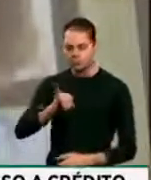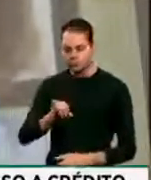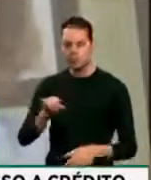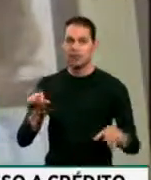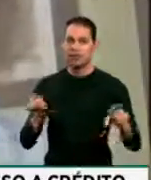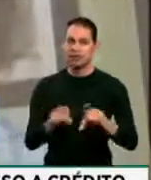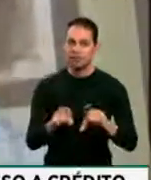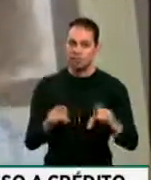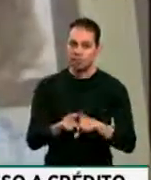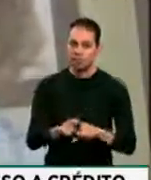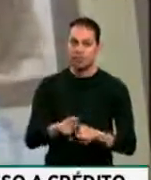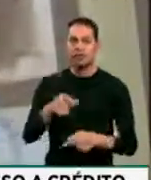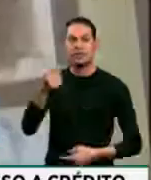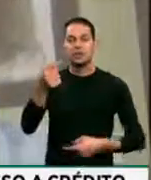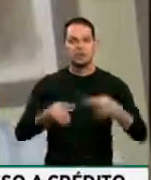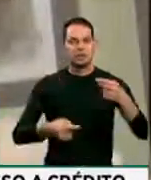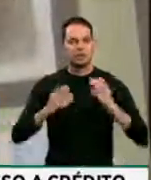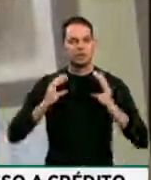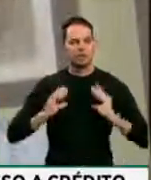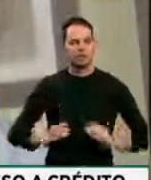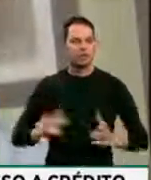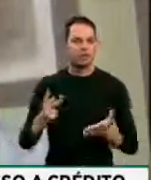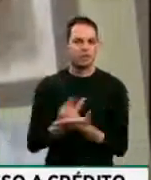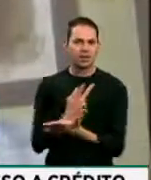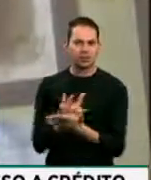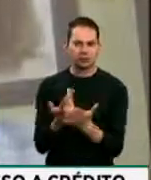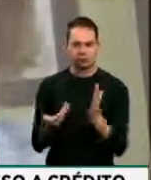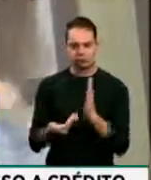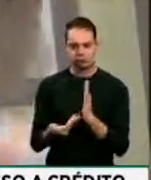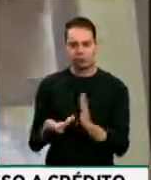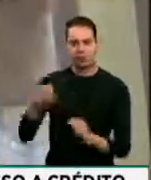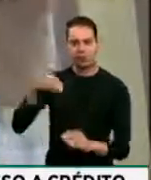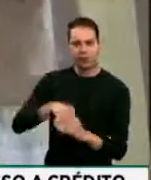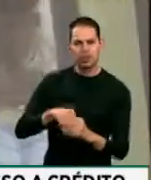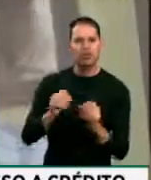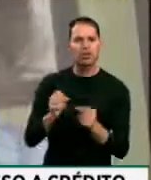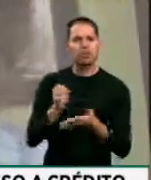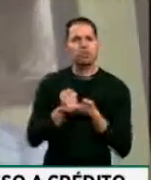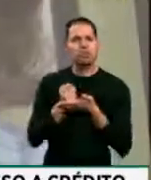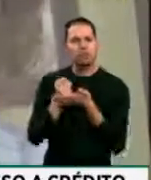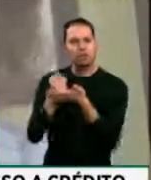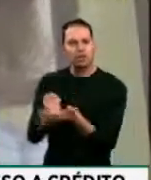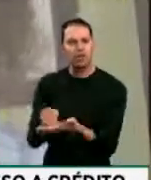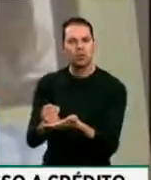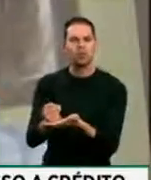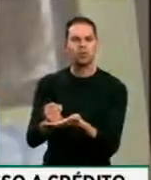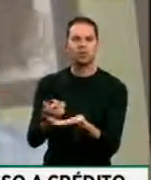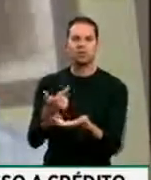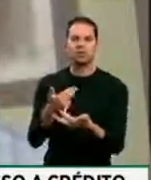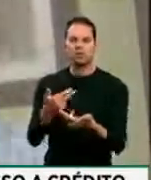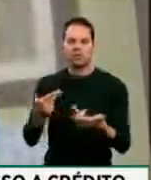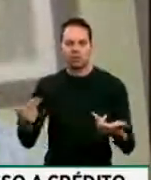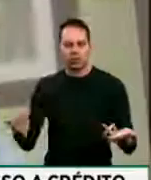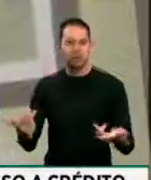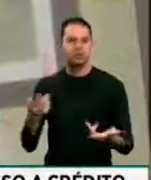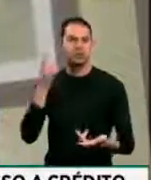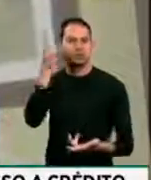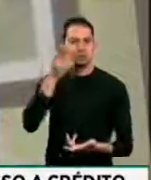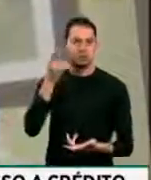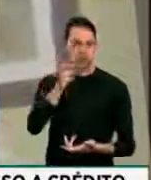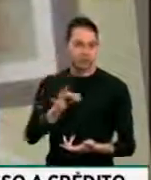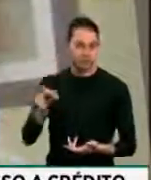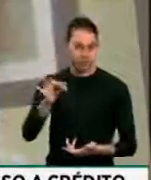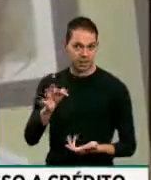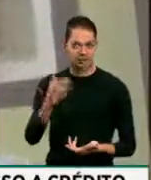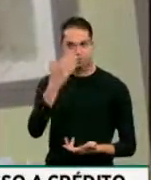este comportamento irregular na Câmara dos Deputados, de apoiadores, de assessores e de deputados federais.